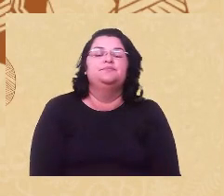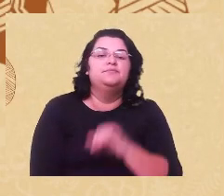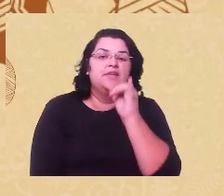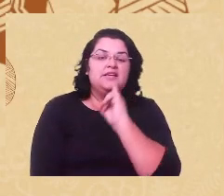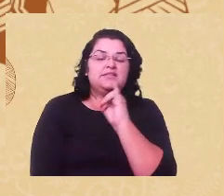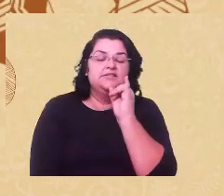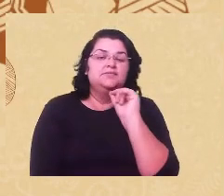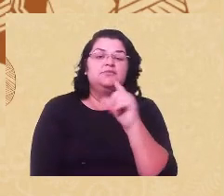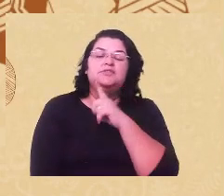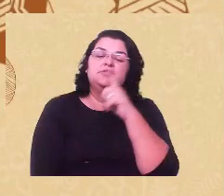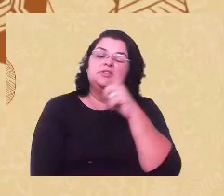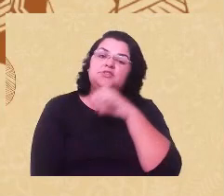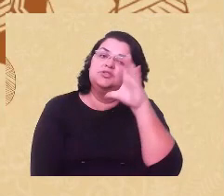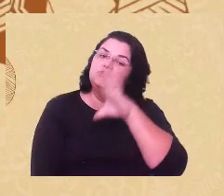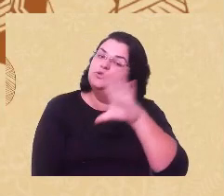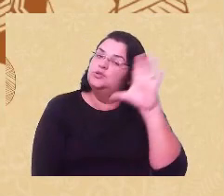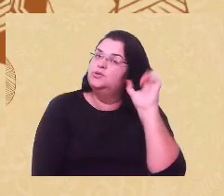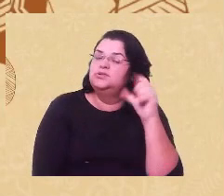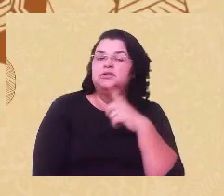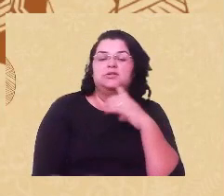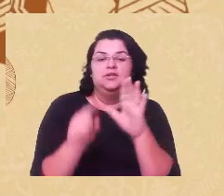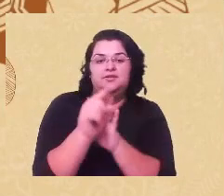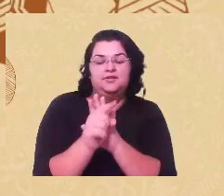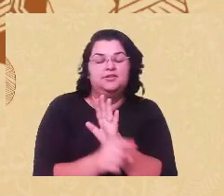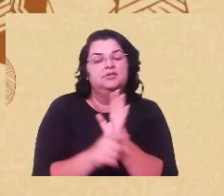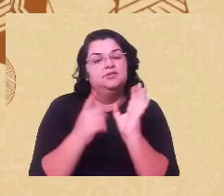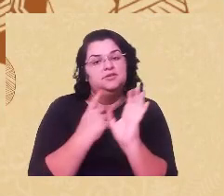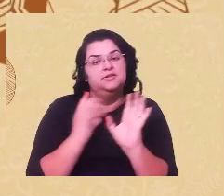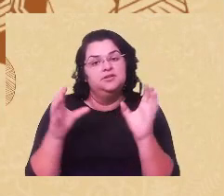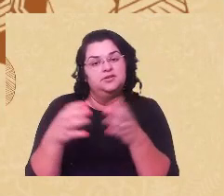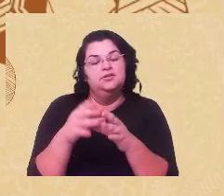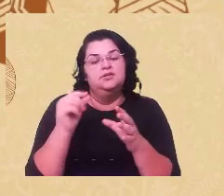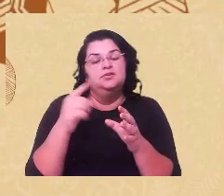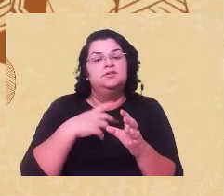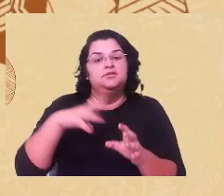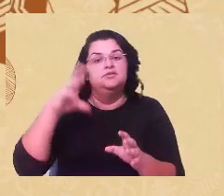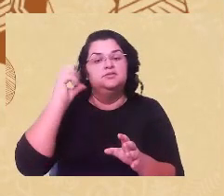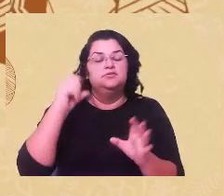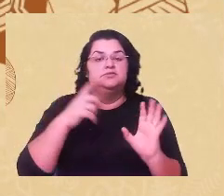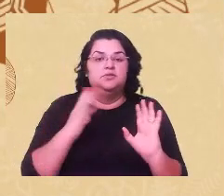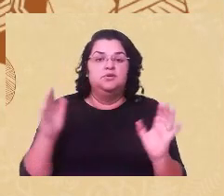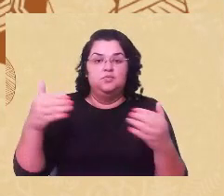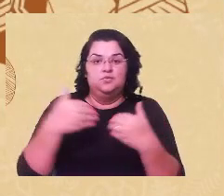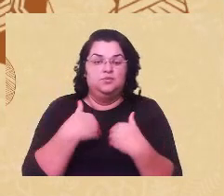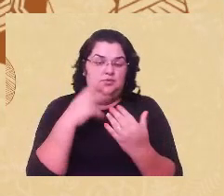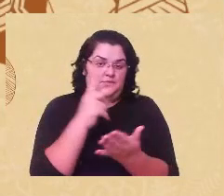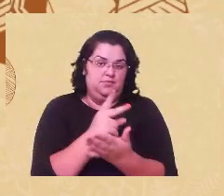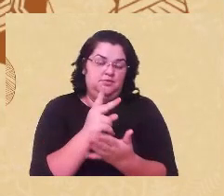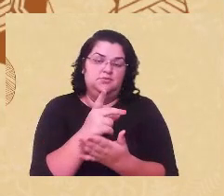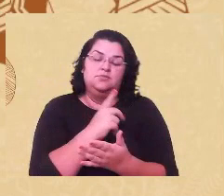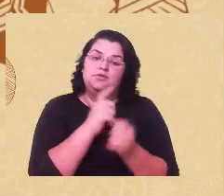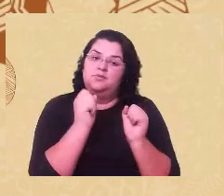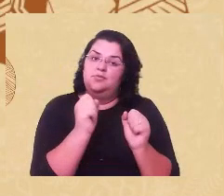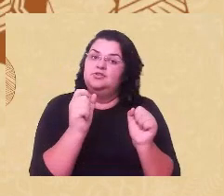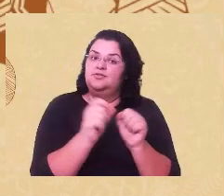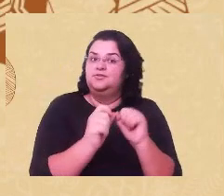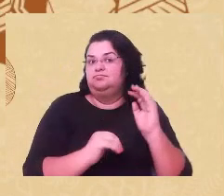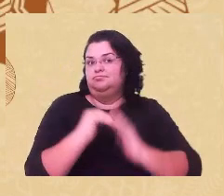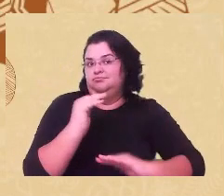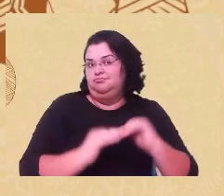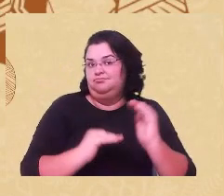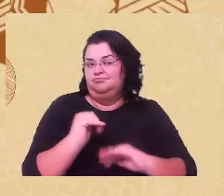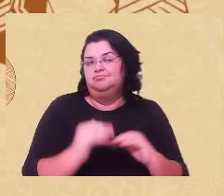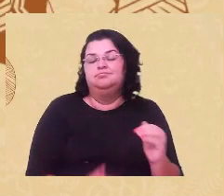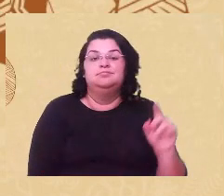escuta investigativa, punitiva, e também uma escuta acolhedora integral, que nós podemos fazer, né, no primeiro